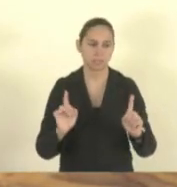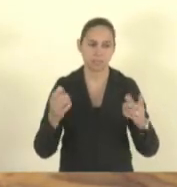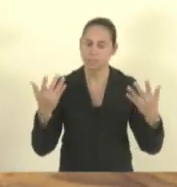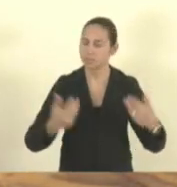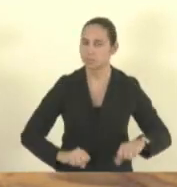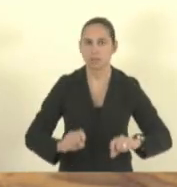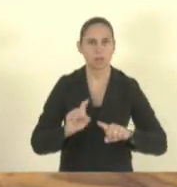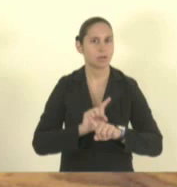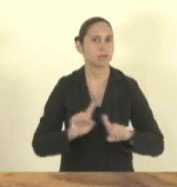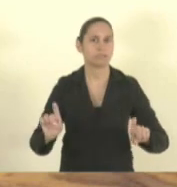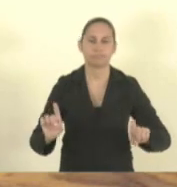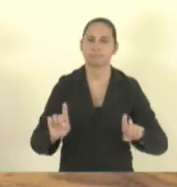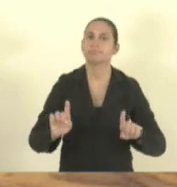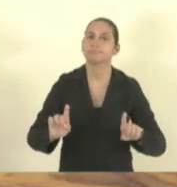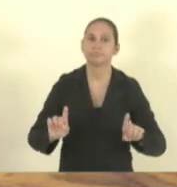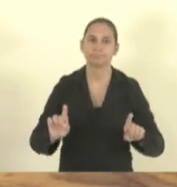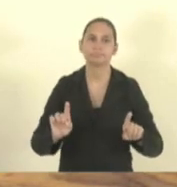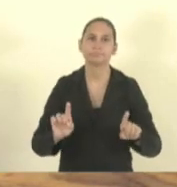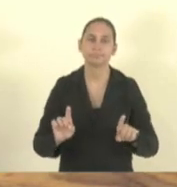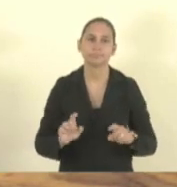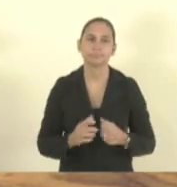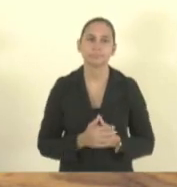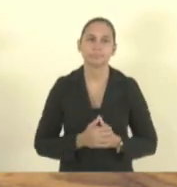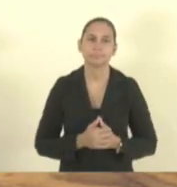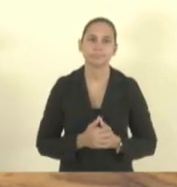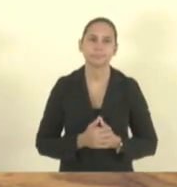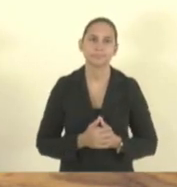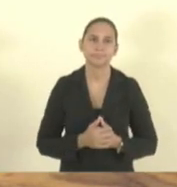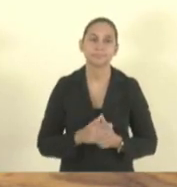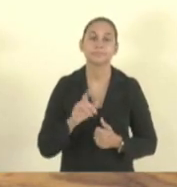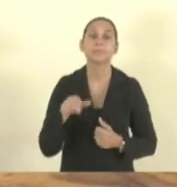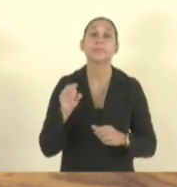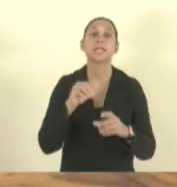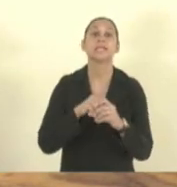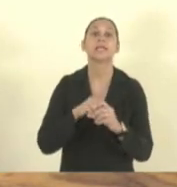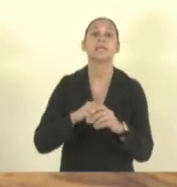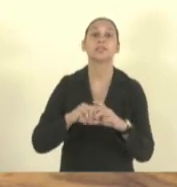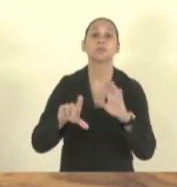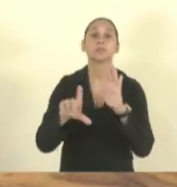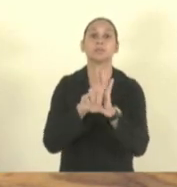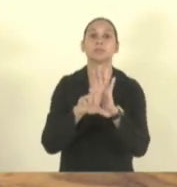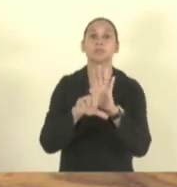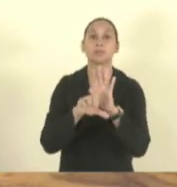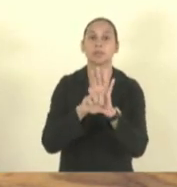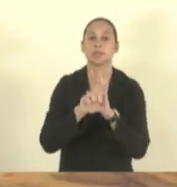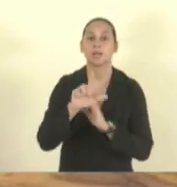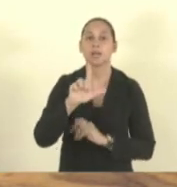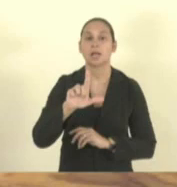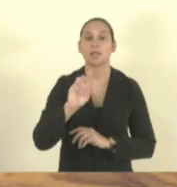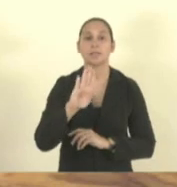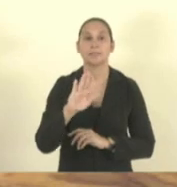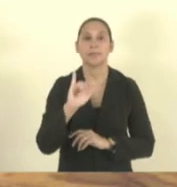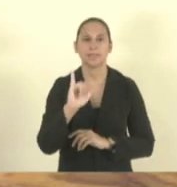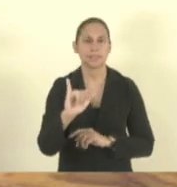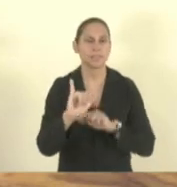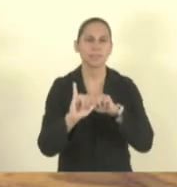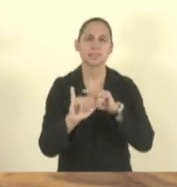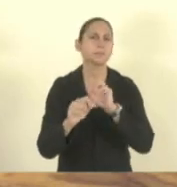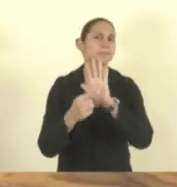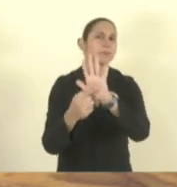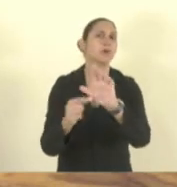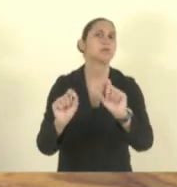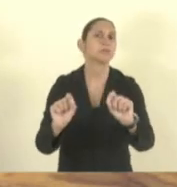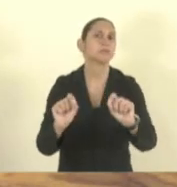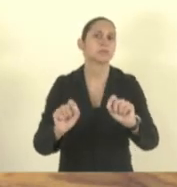vamos aceitar isso. E aí o que a LBI faz nas disposições preliminares? O que ela diz?